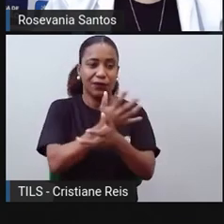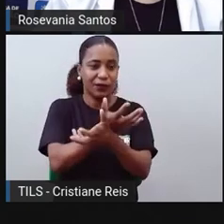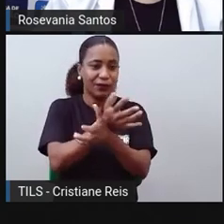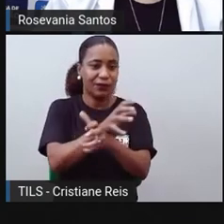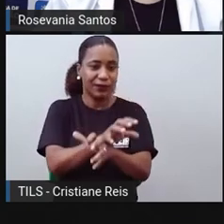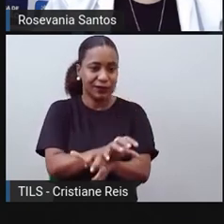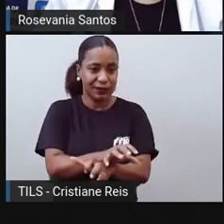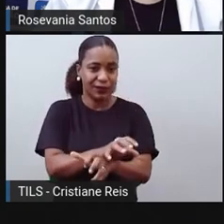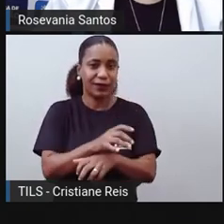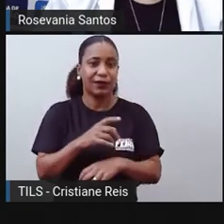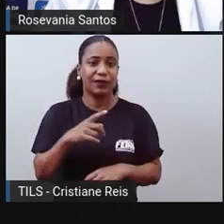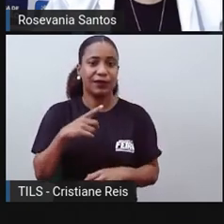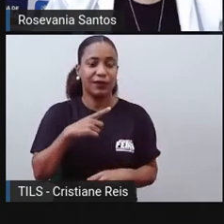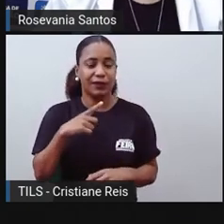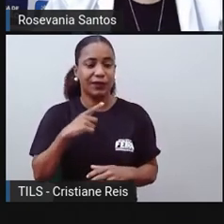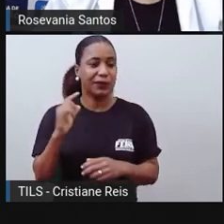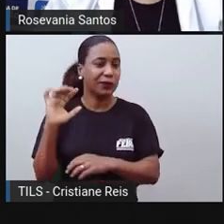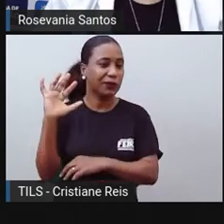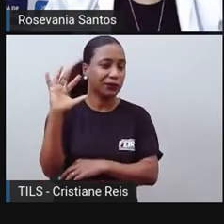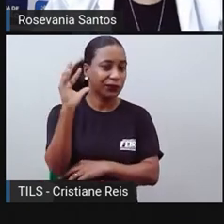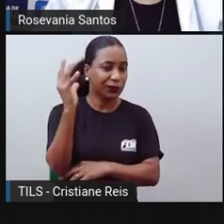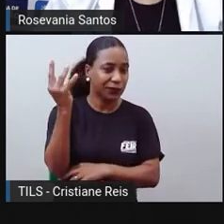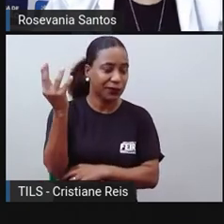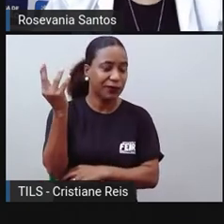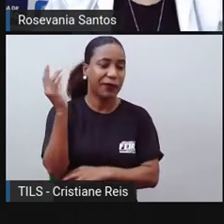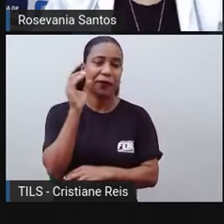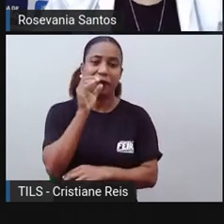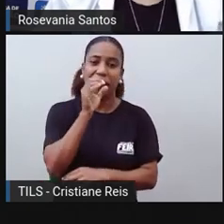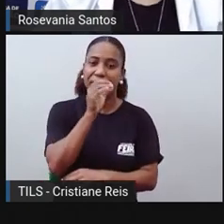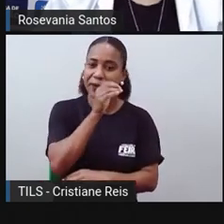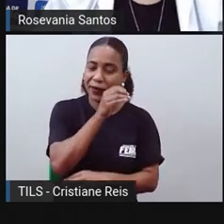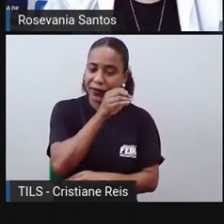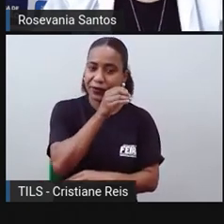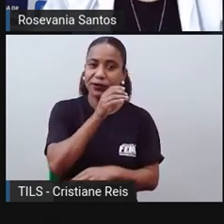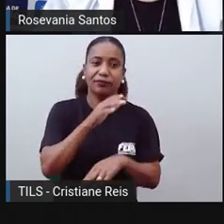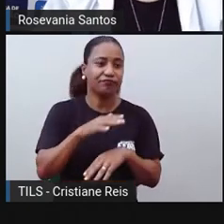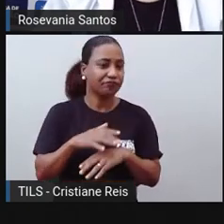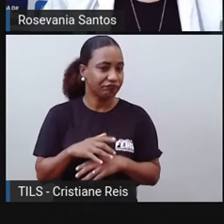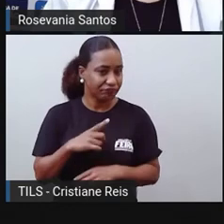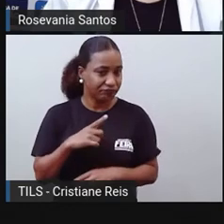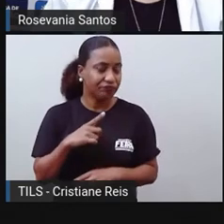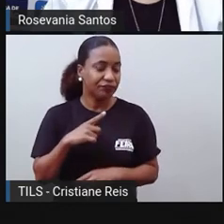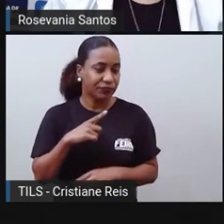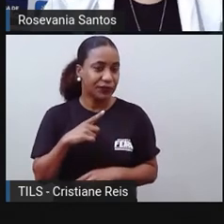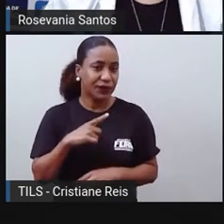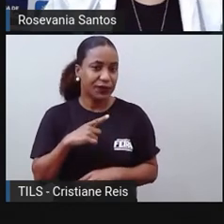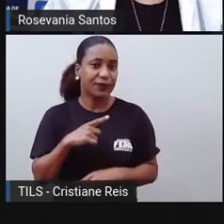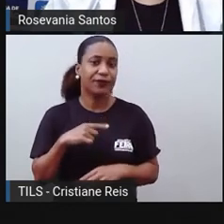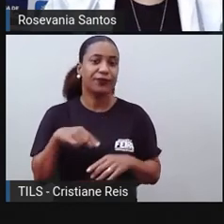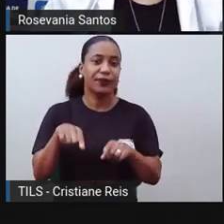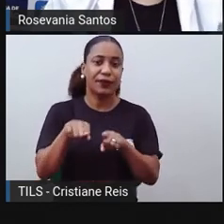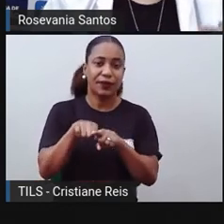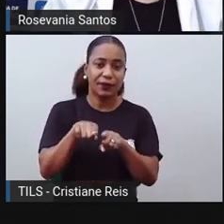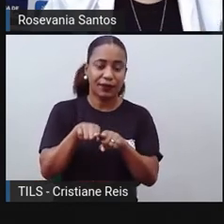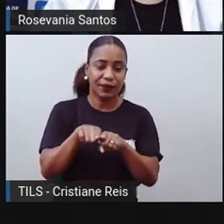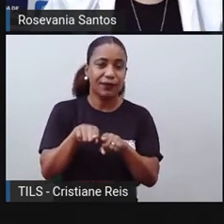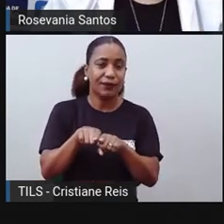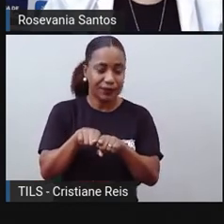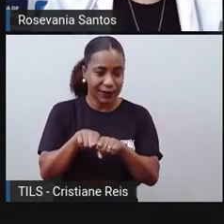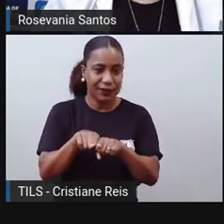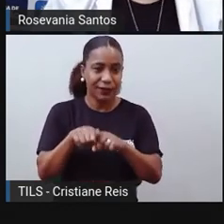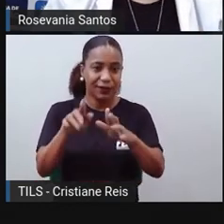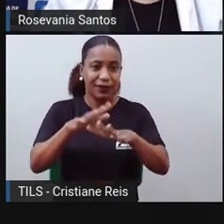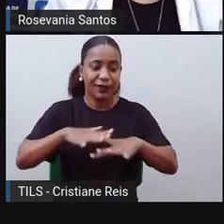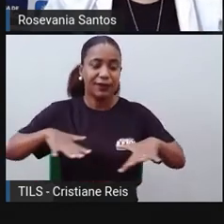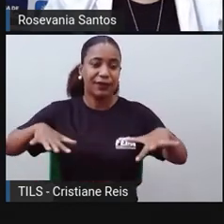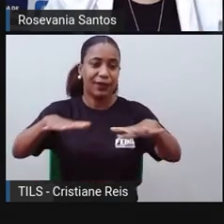encontrar os climas mais quentes, vamos entender aqui, então você vai ter também essa formação da área